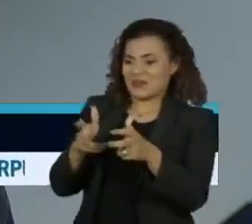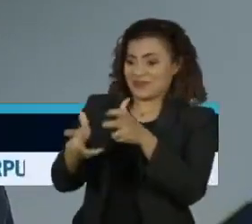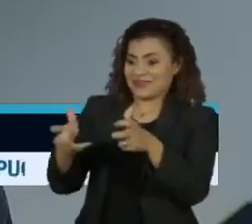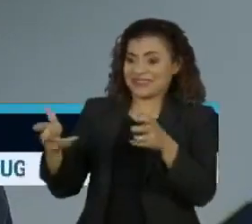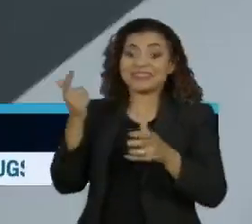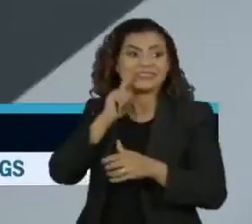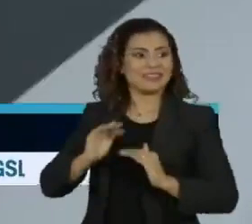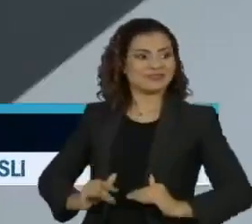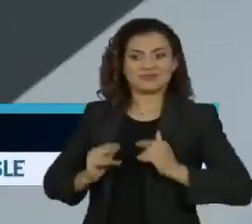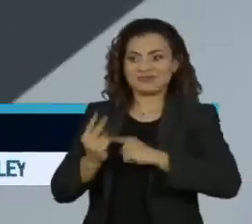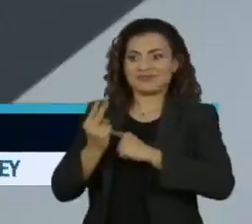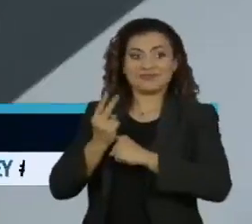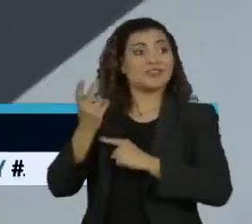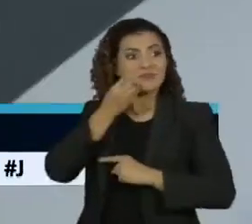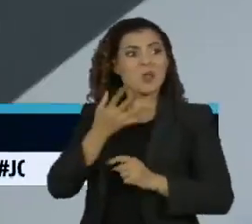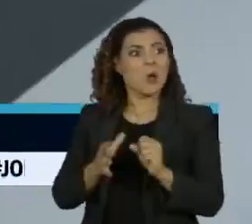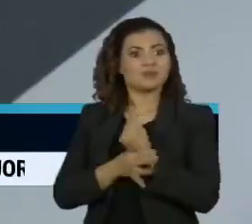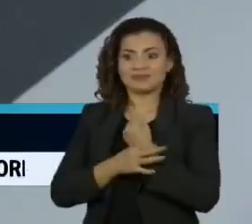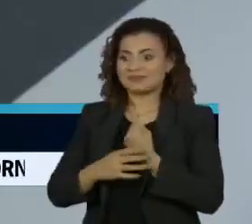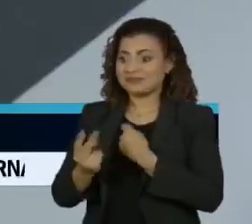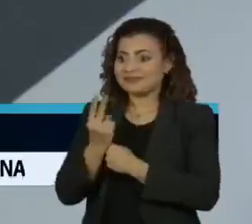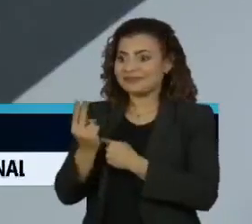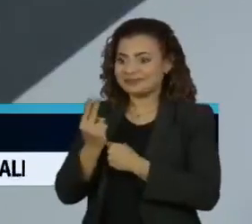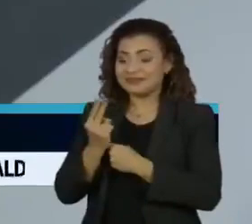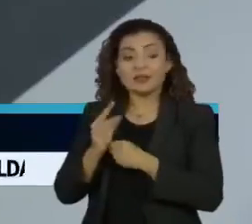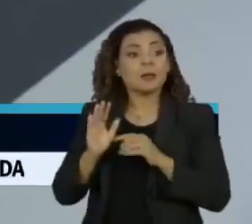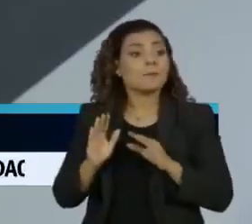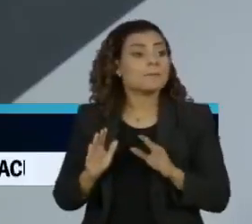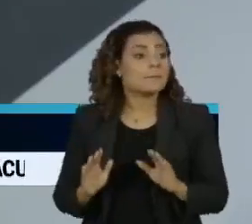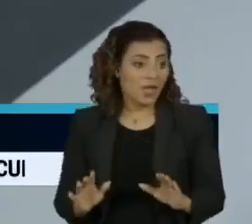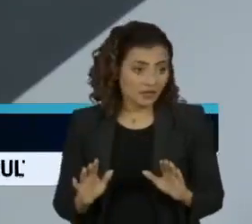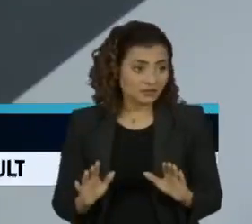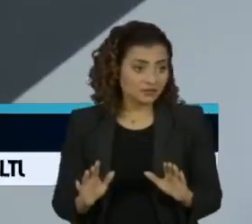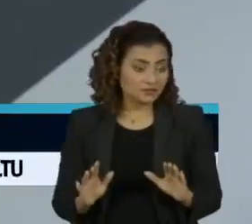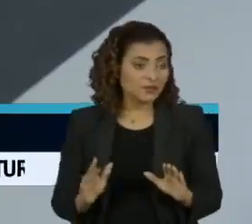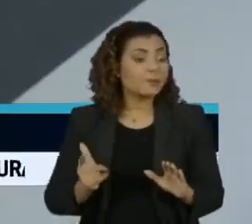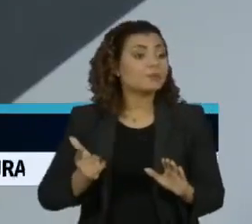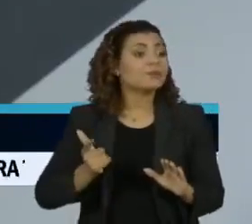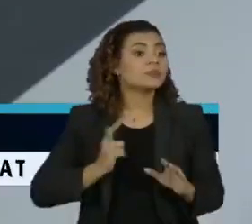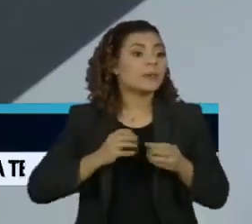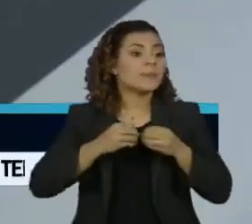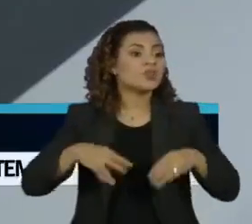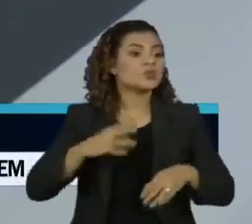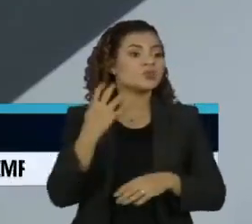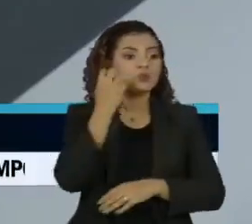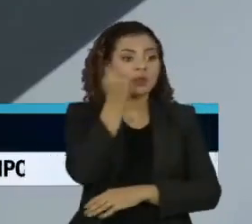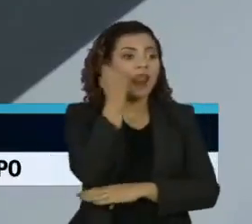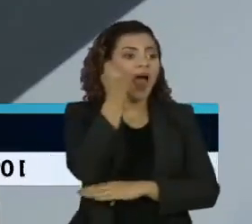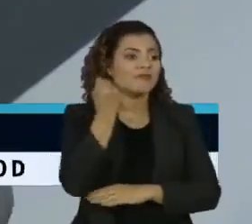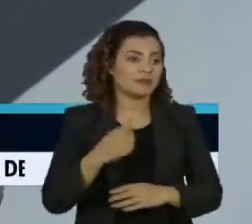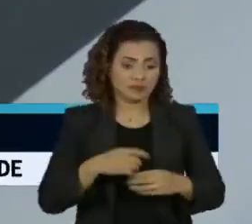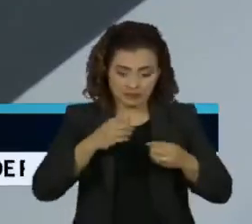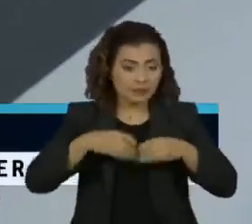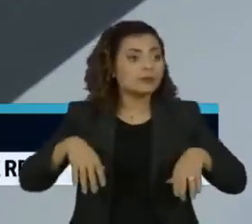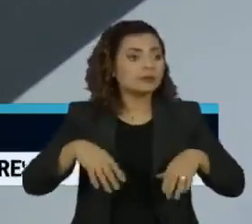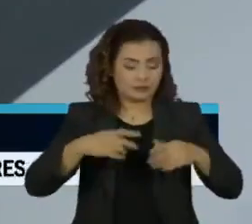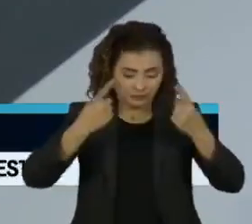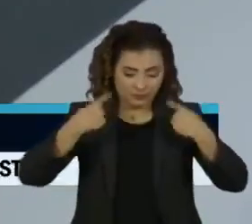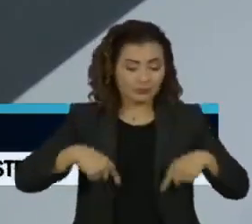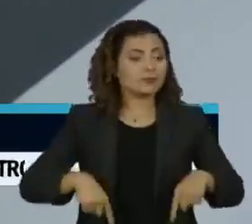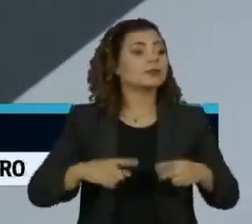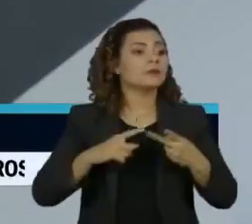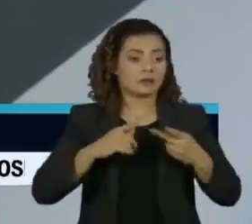organismo ficar resistente àquele vírus, porém, dá efeitos colaterais como síndromes